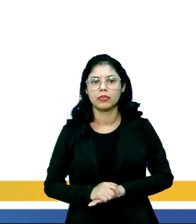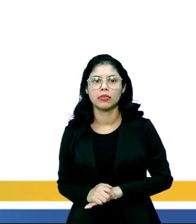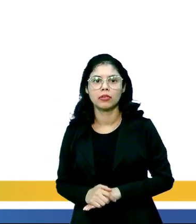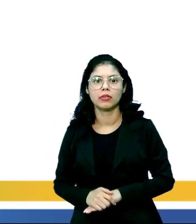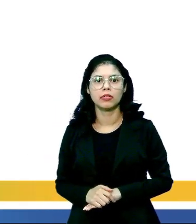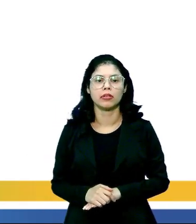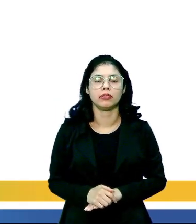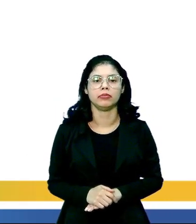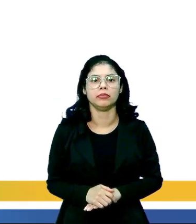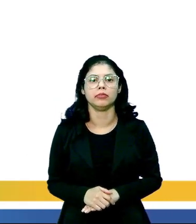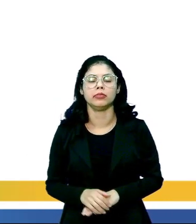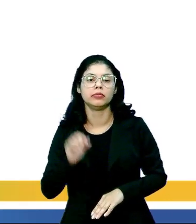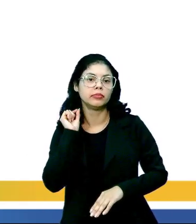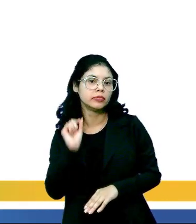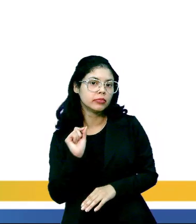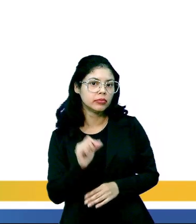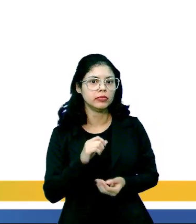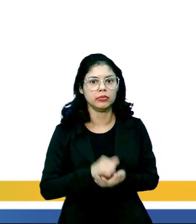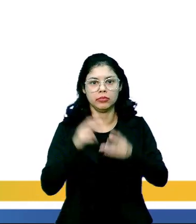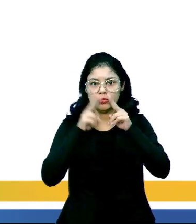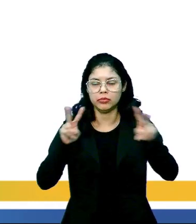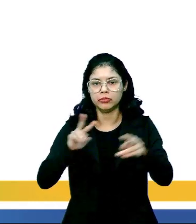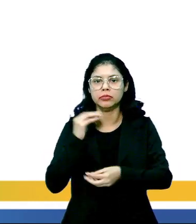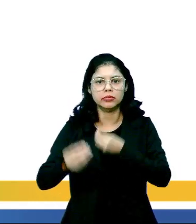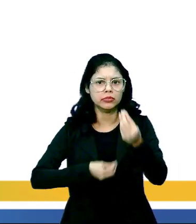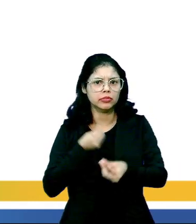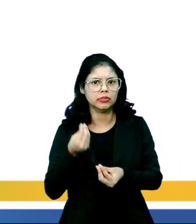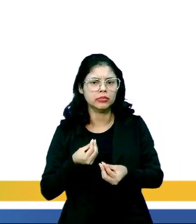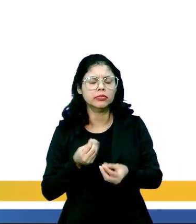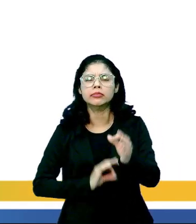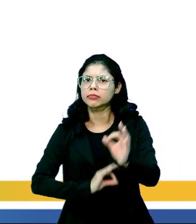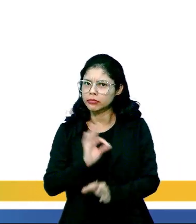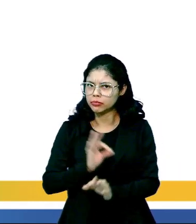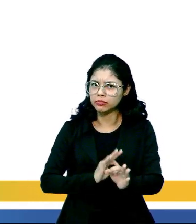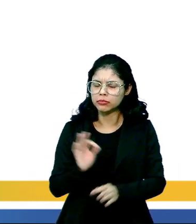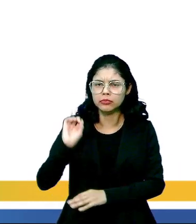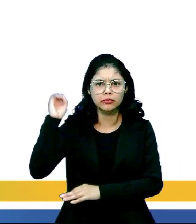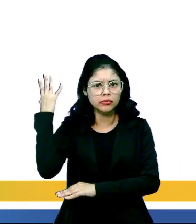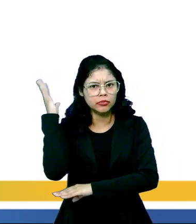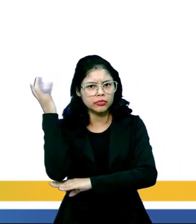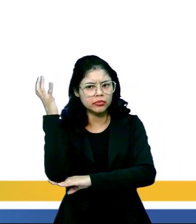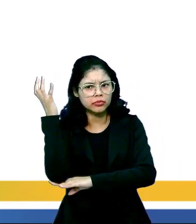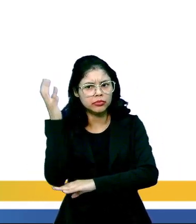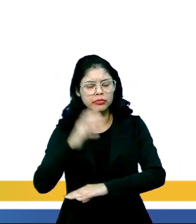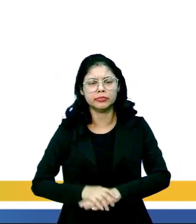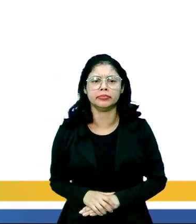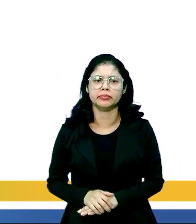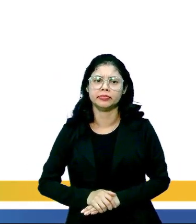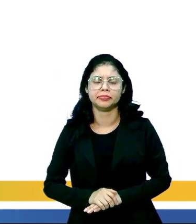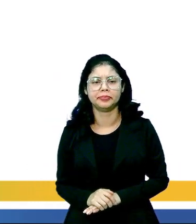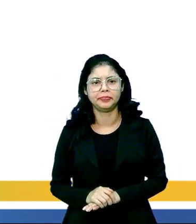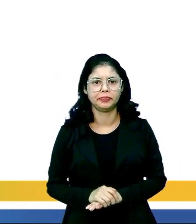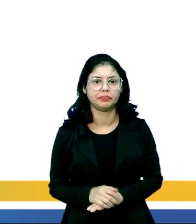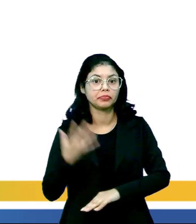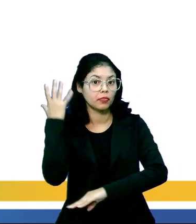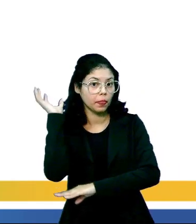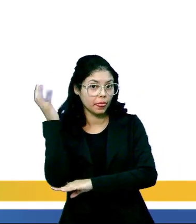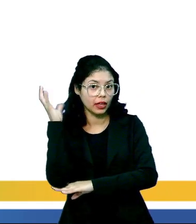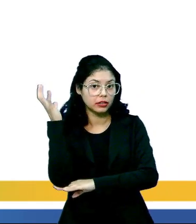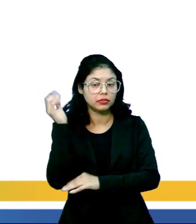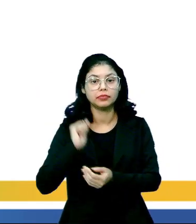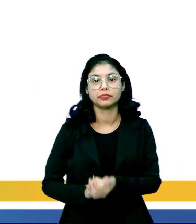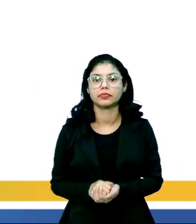A fisiologia vegetal, ela visa compreender como as plantas funcionam, olha aí o que eu acabei de falar. Então as